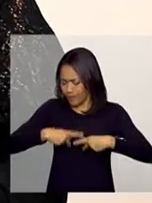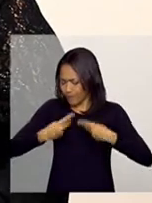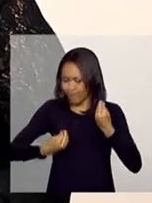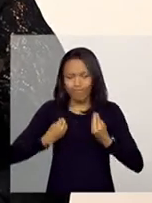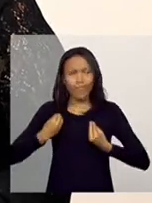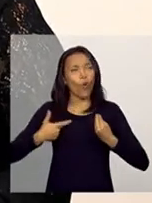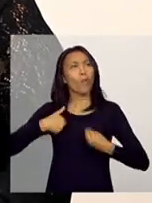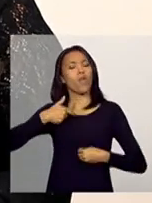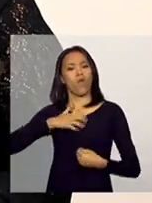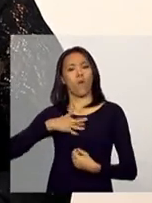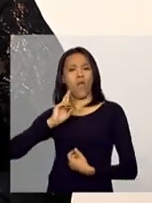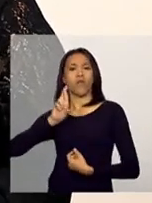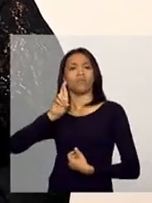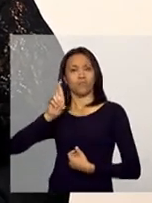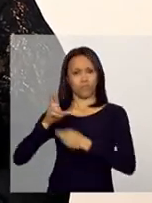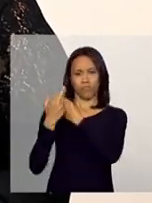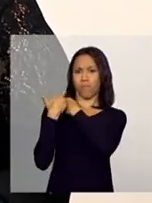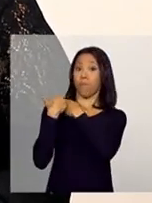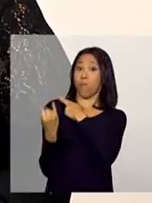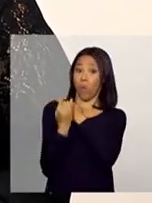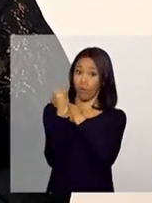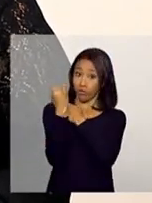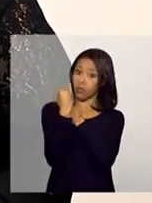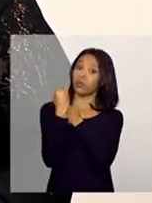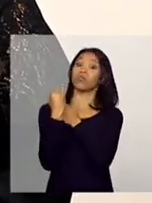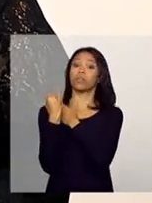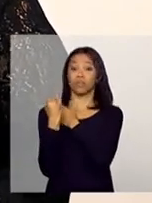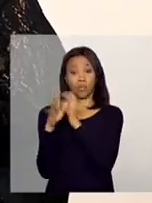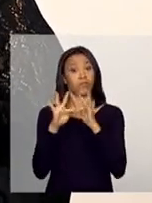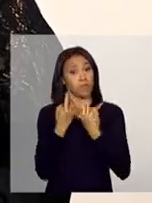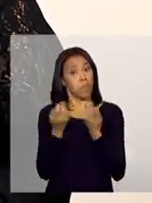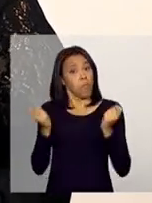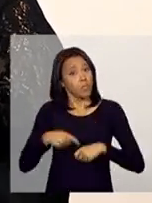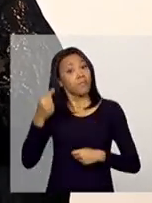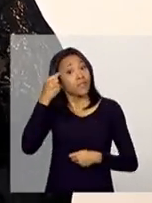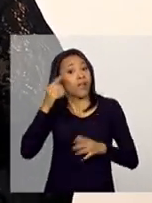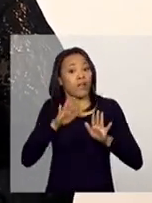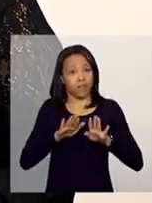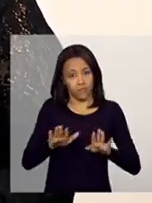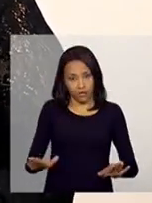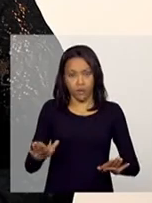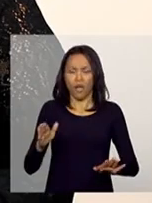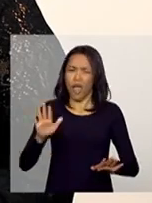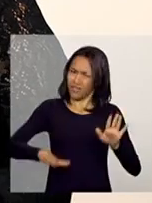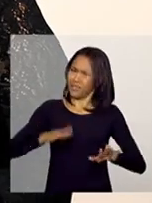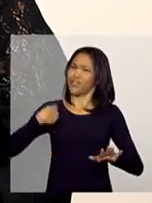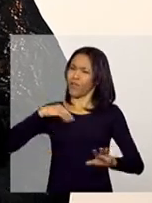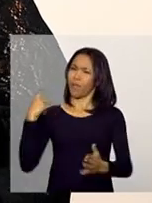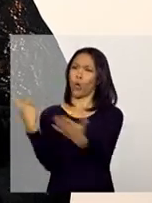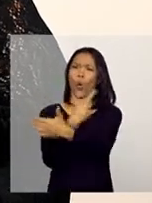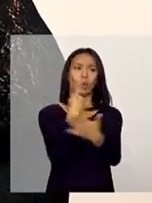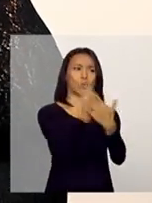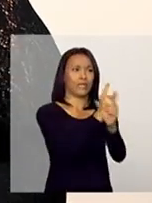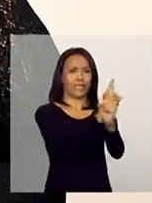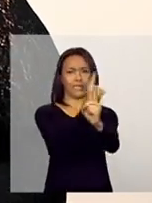papel importante que ela tem no cuidado, né? Muitas vezes nós vamos encontrar situações que